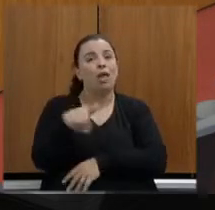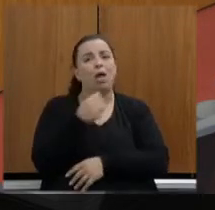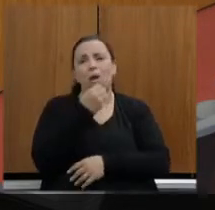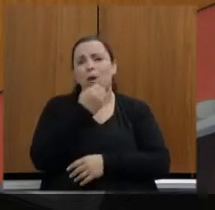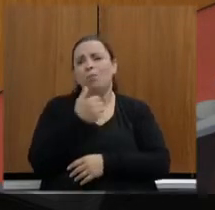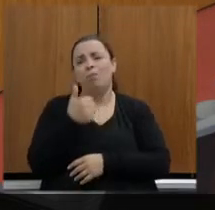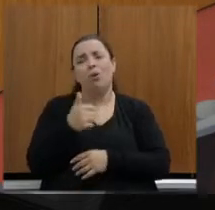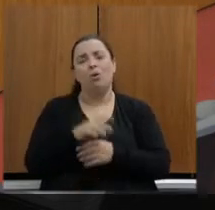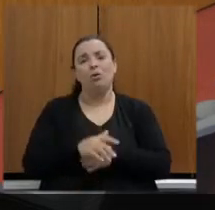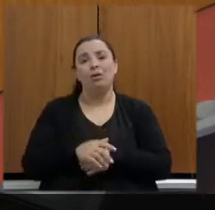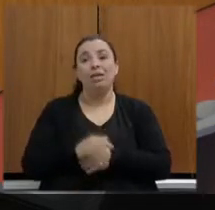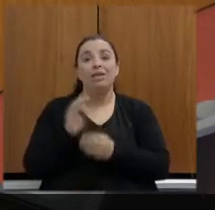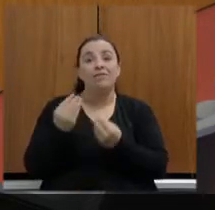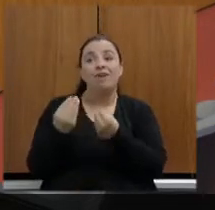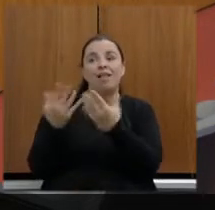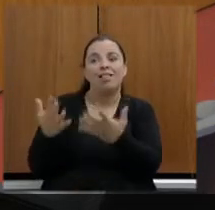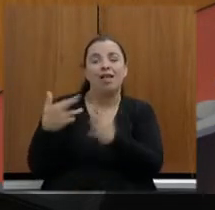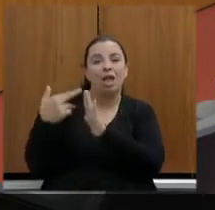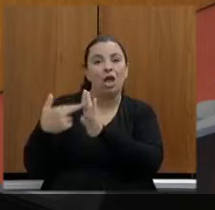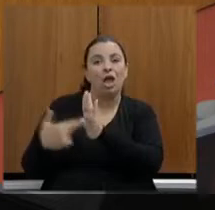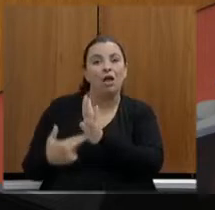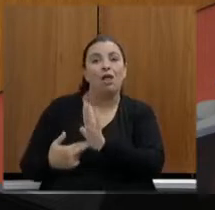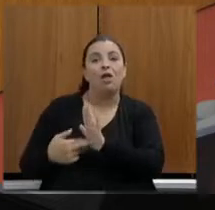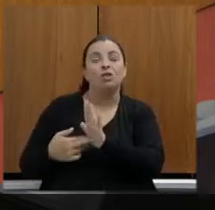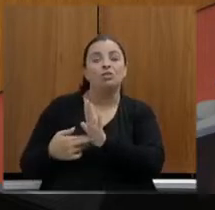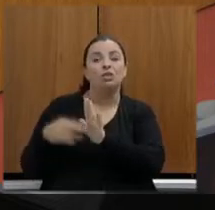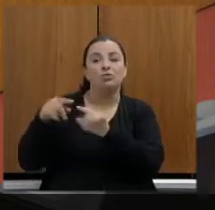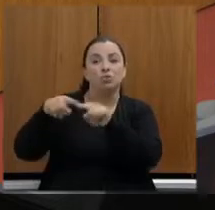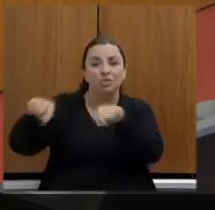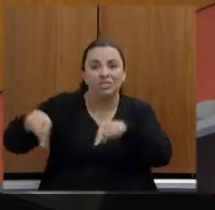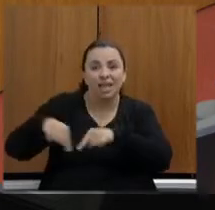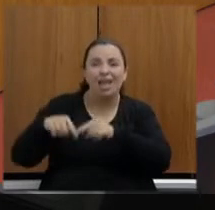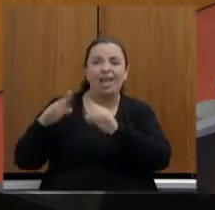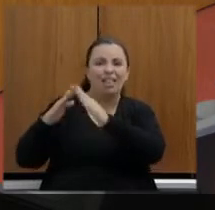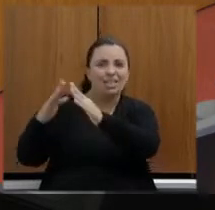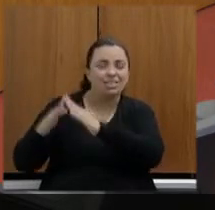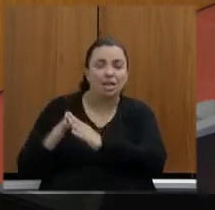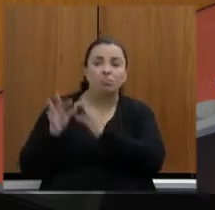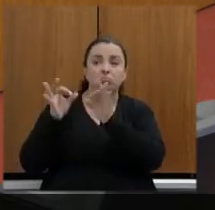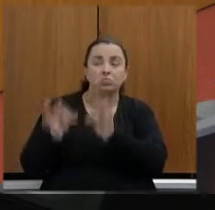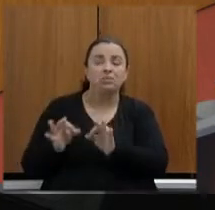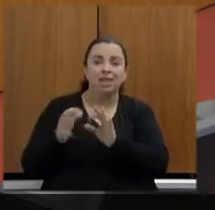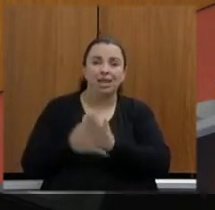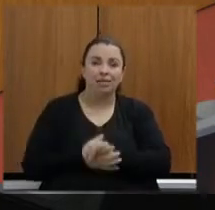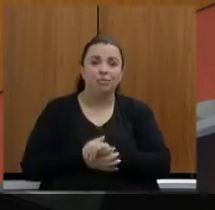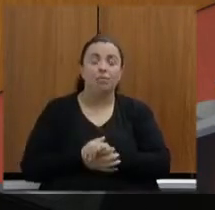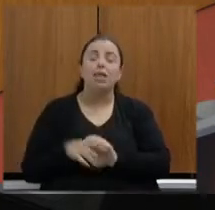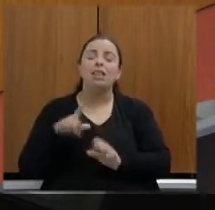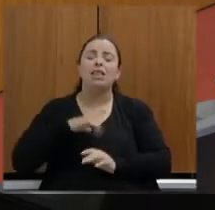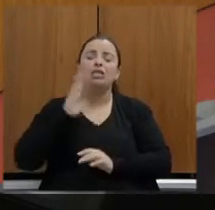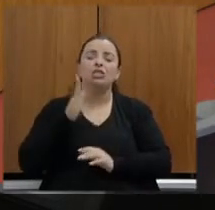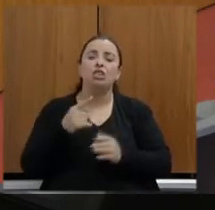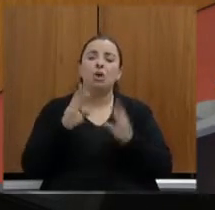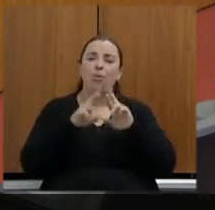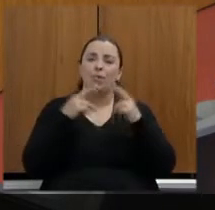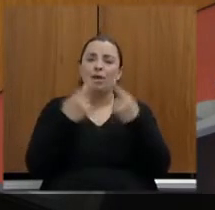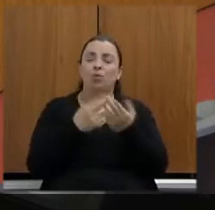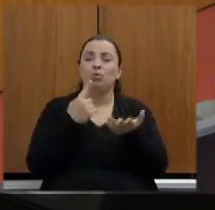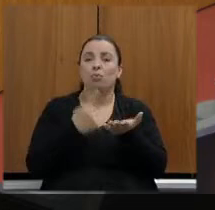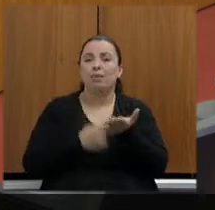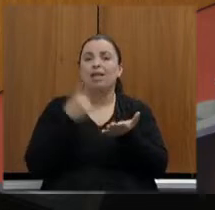regularização fundiária. Uma outra coisa que temos, temos já a reunião marcada, o Ministério Público Federal, inclusive estamos trazendo